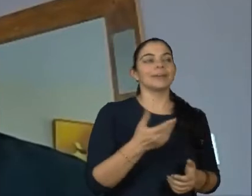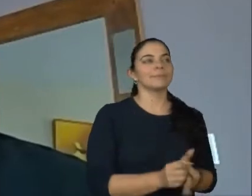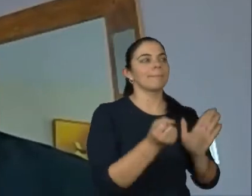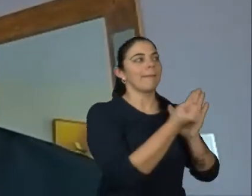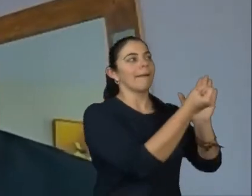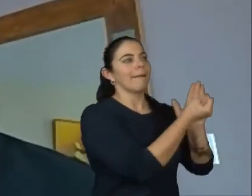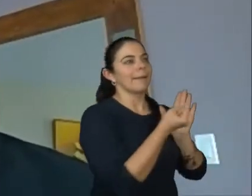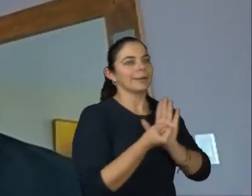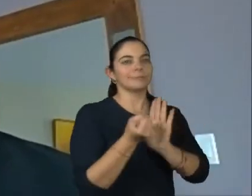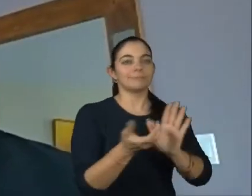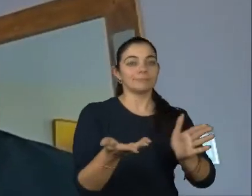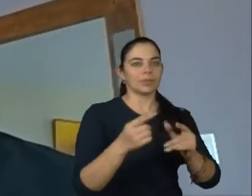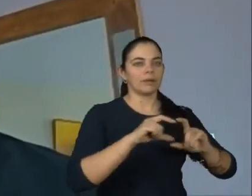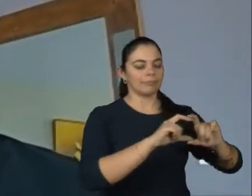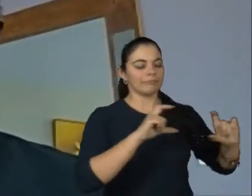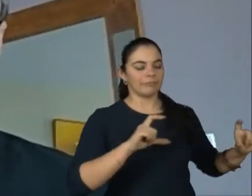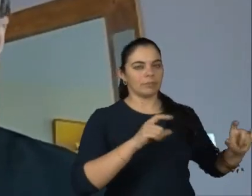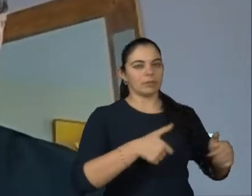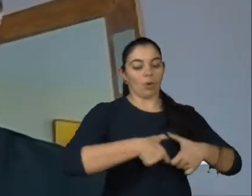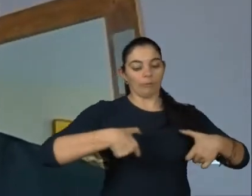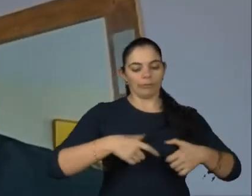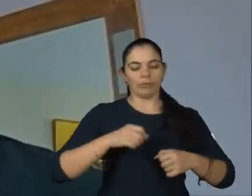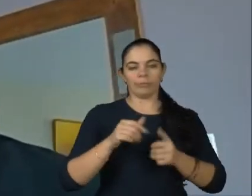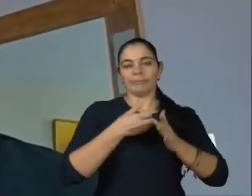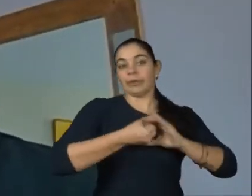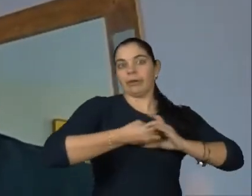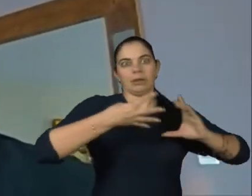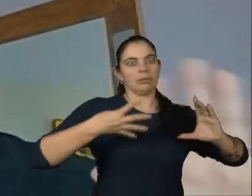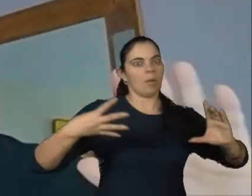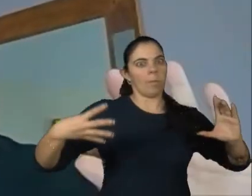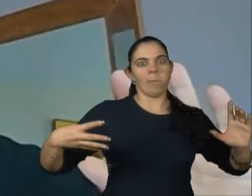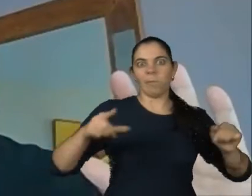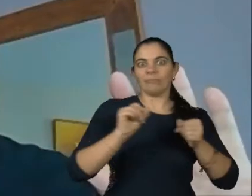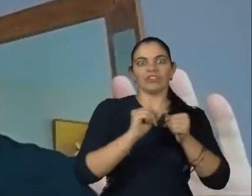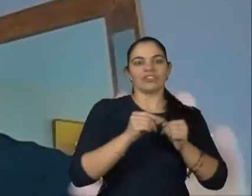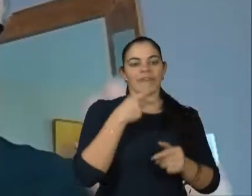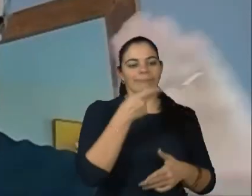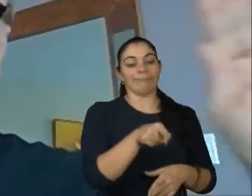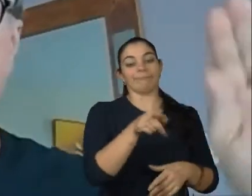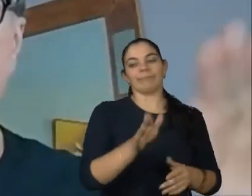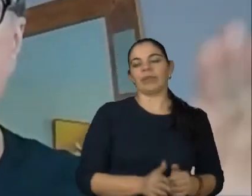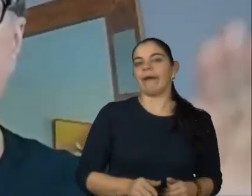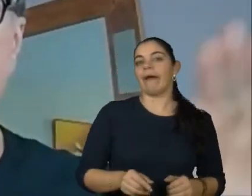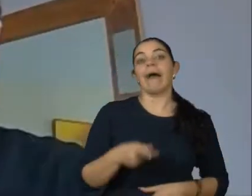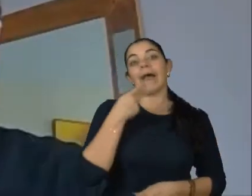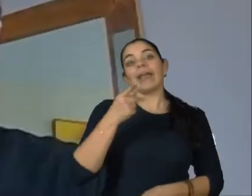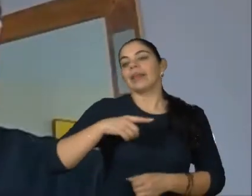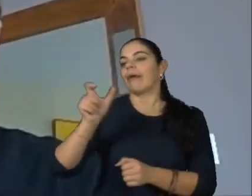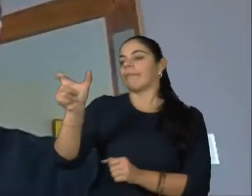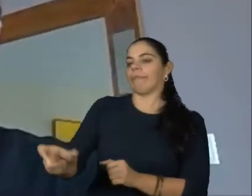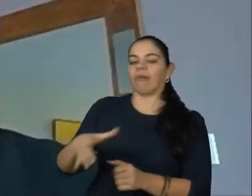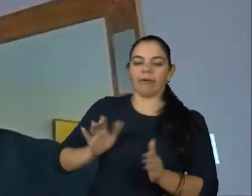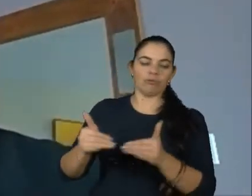quando chega uma criança com qualquer característica diferente, já vem o arquétipo, né? Ah, é um engenho. Ah,